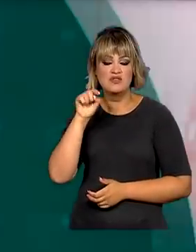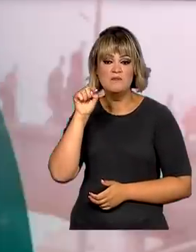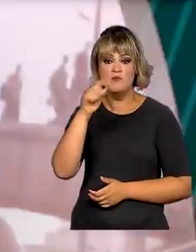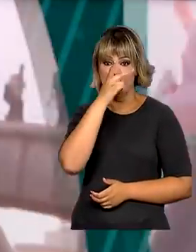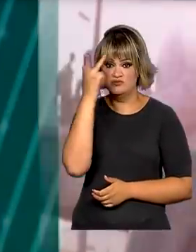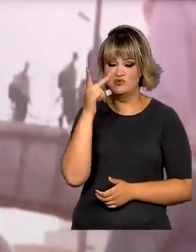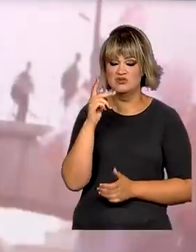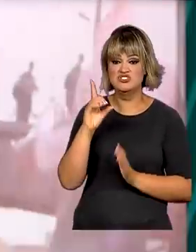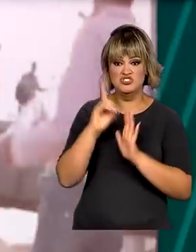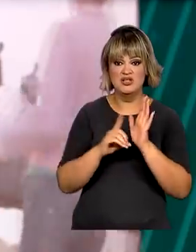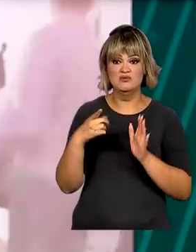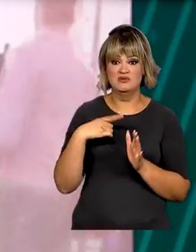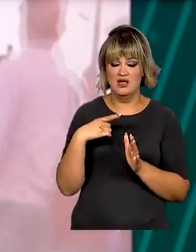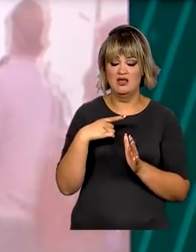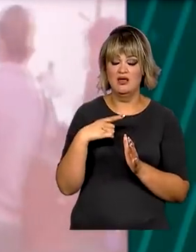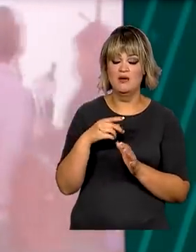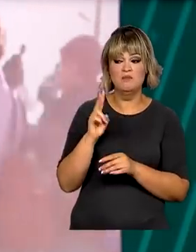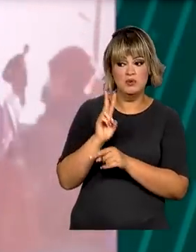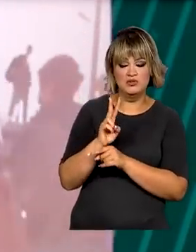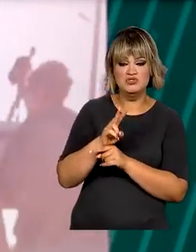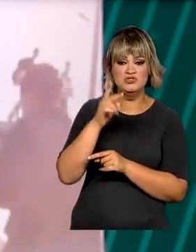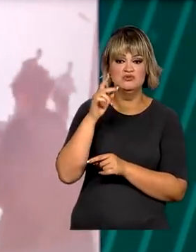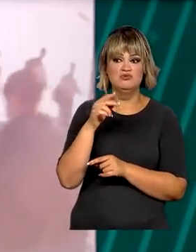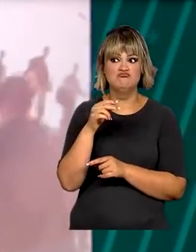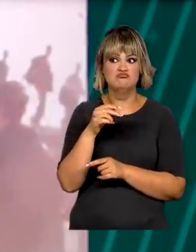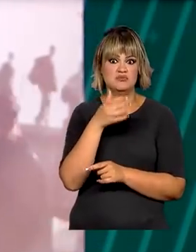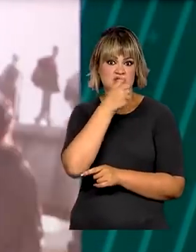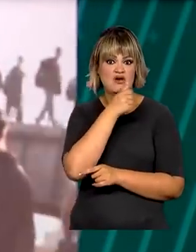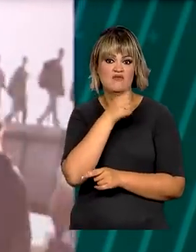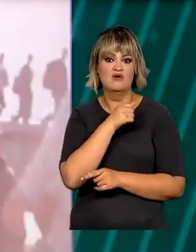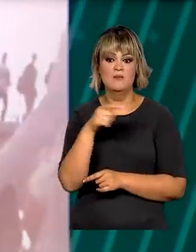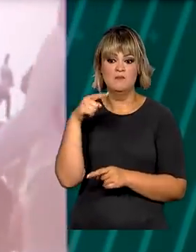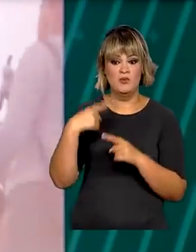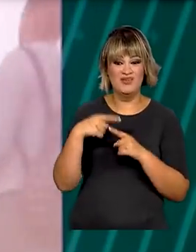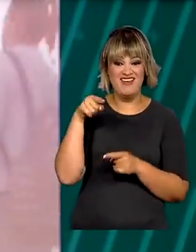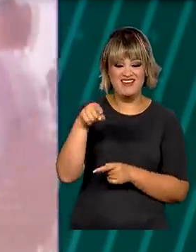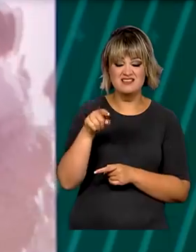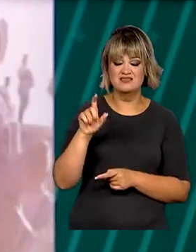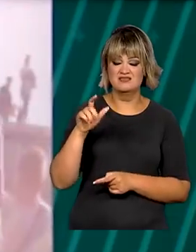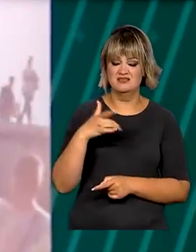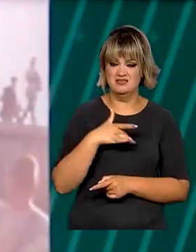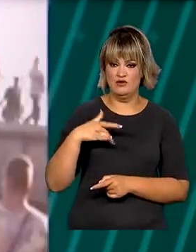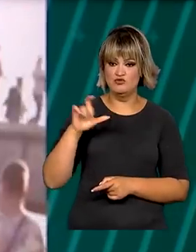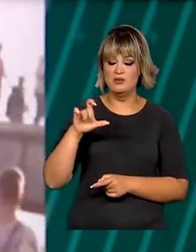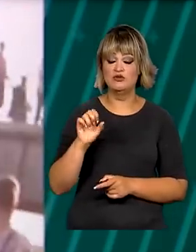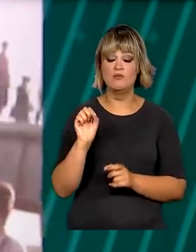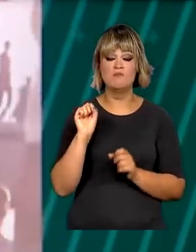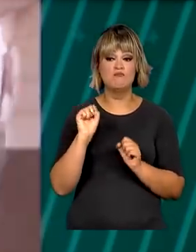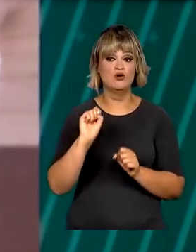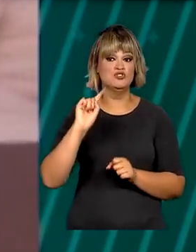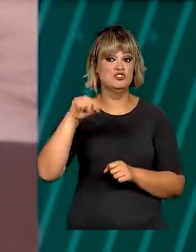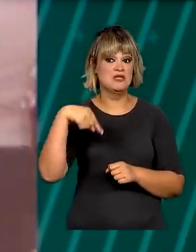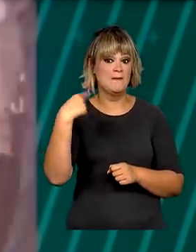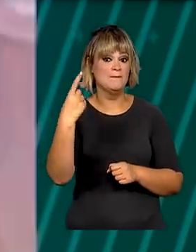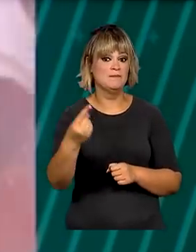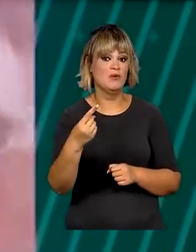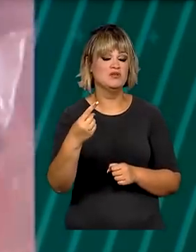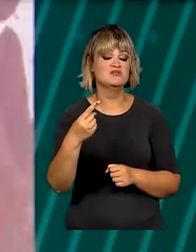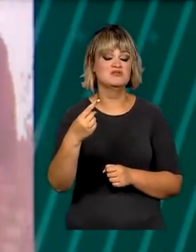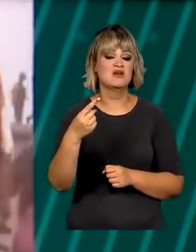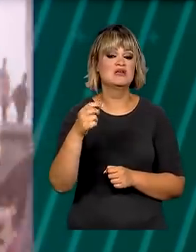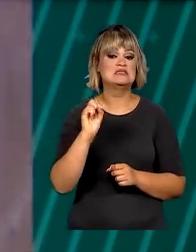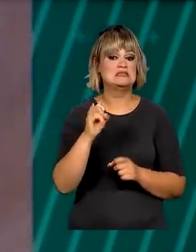beneficiários ficam protegidos com a medida, já que esses planos só poderão voltar a ser comercializados para novos